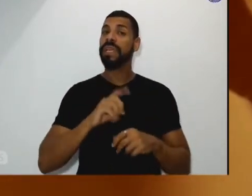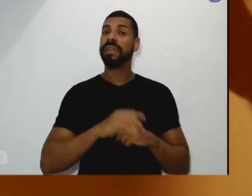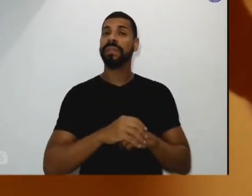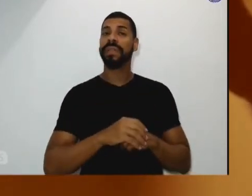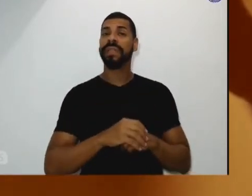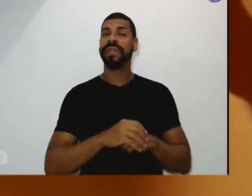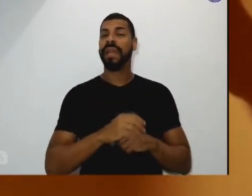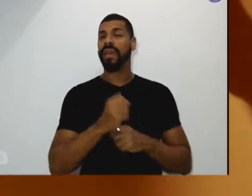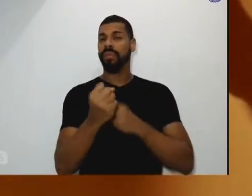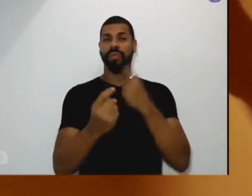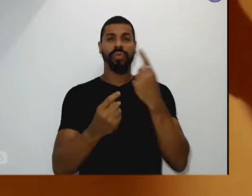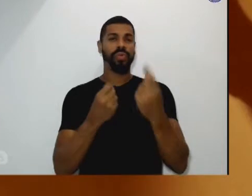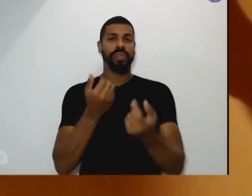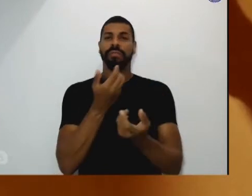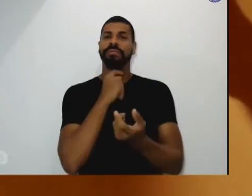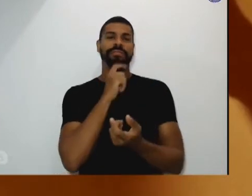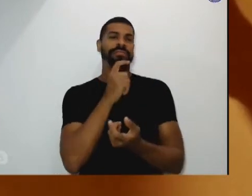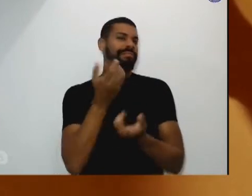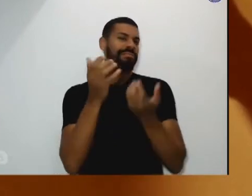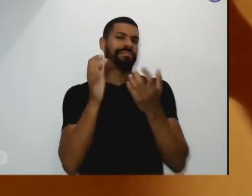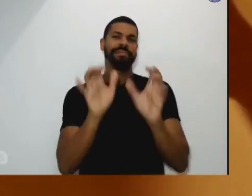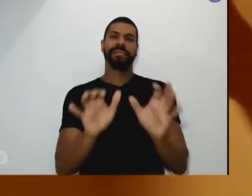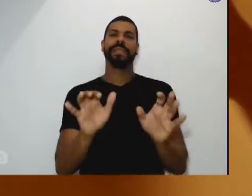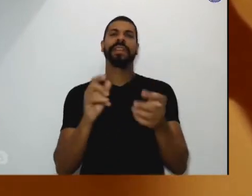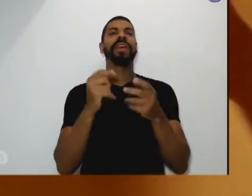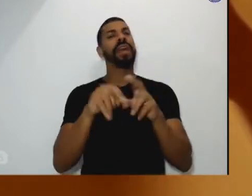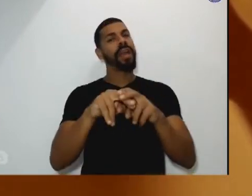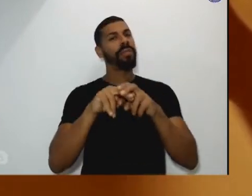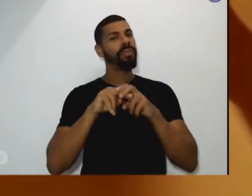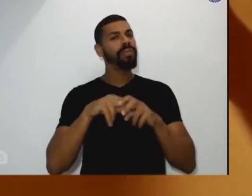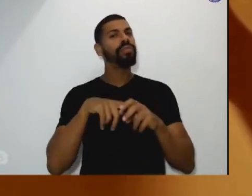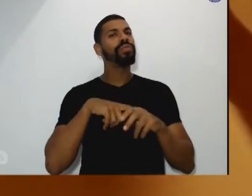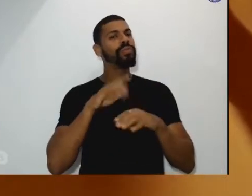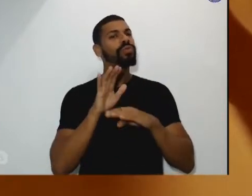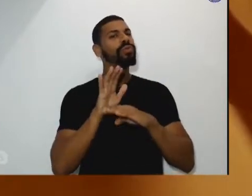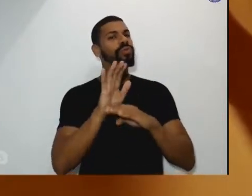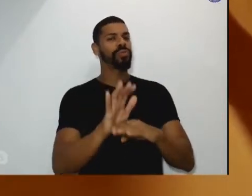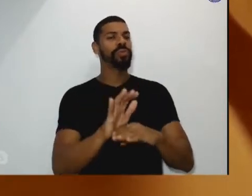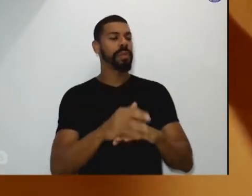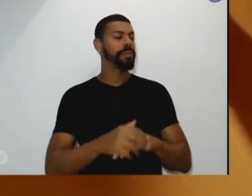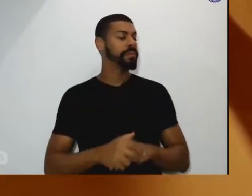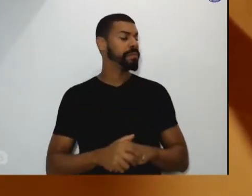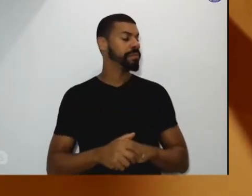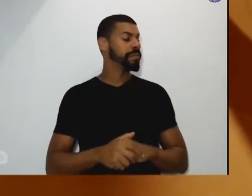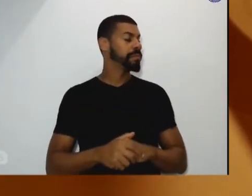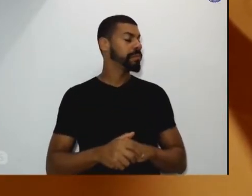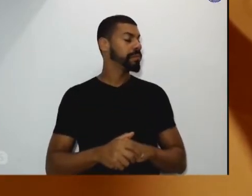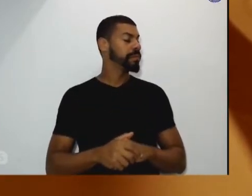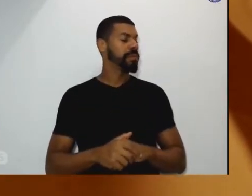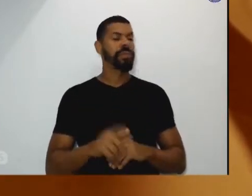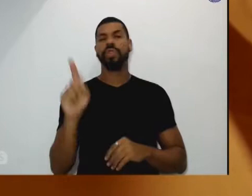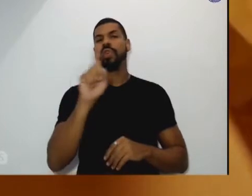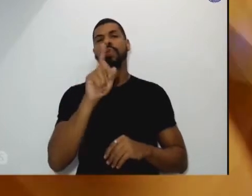e que não tem para onde ir. O pessoal acha na rua, bota aí na porta e não vou jogar fora outra vez.